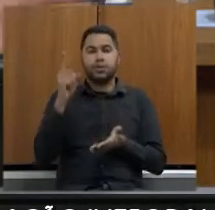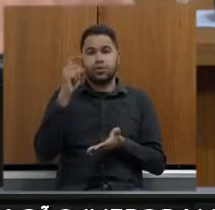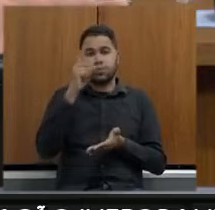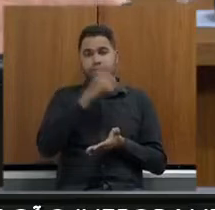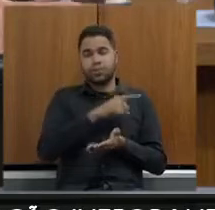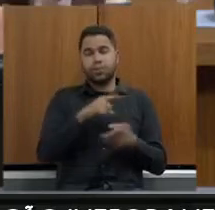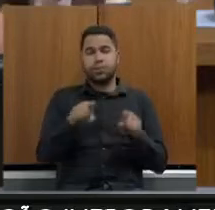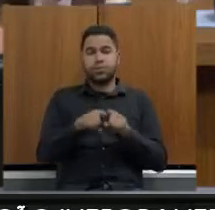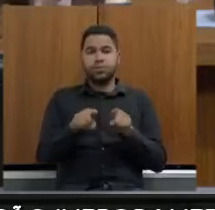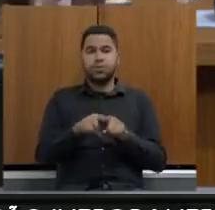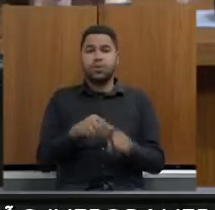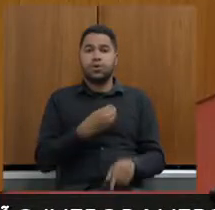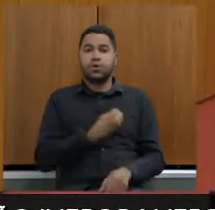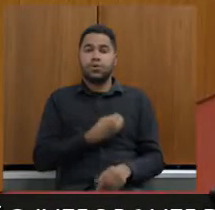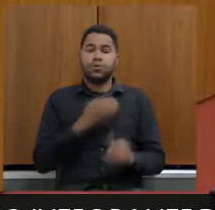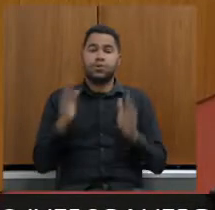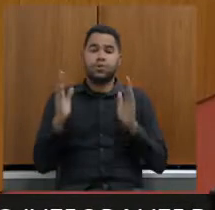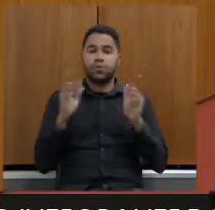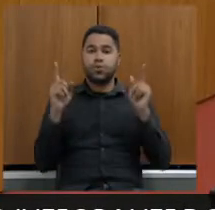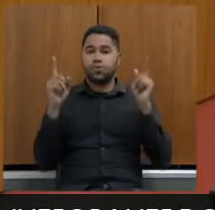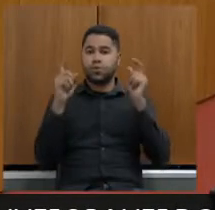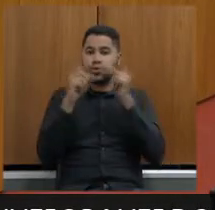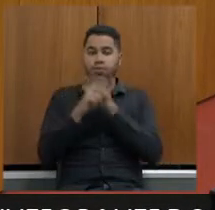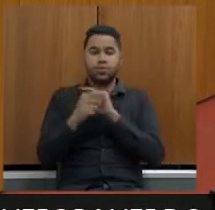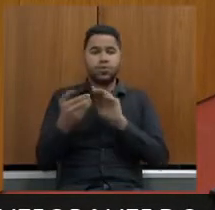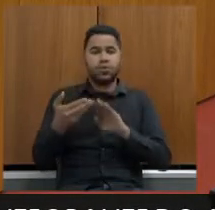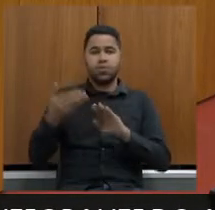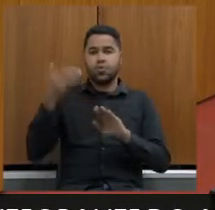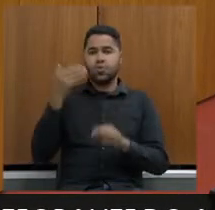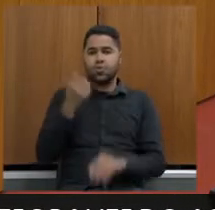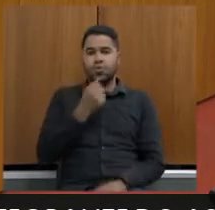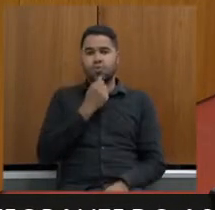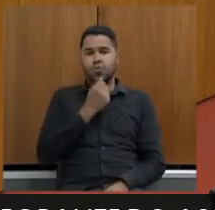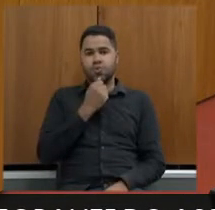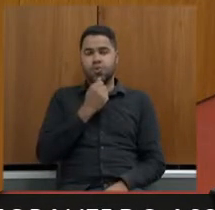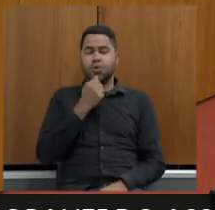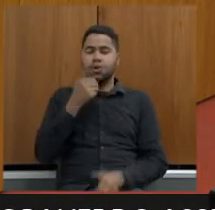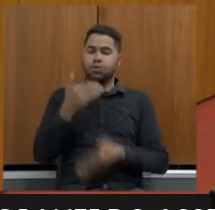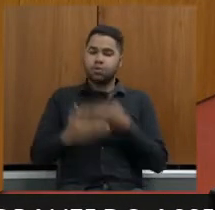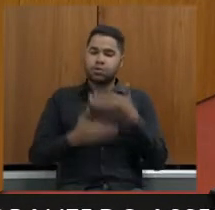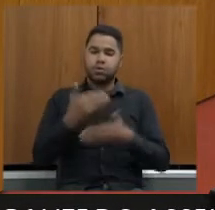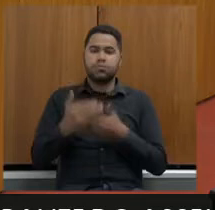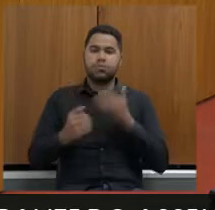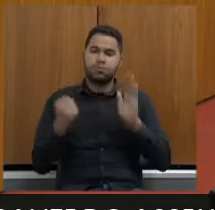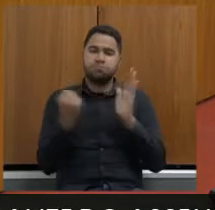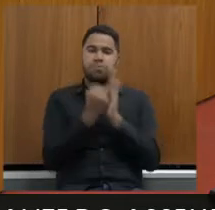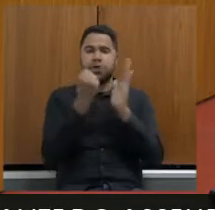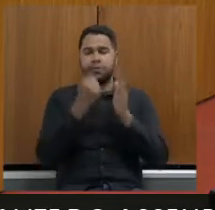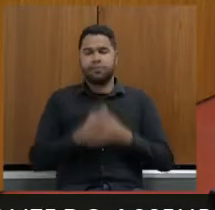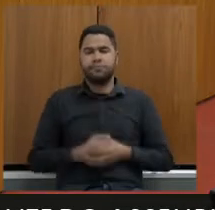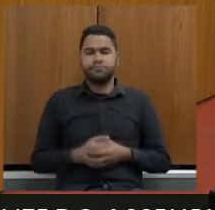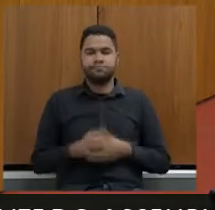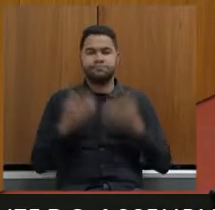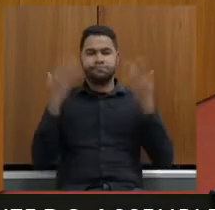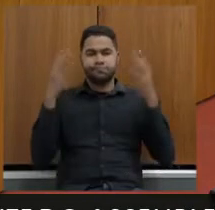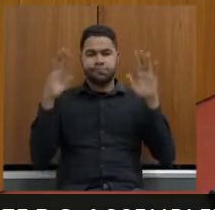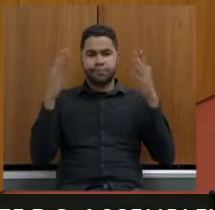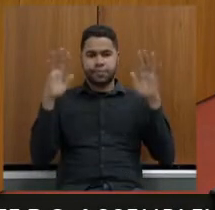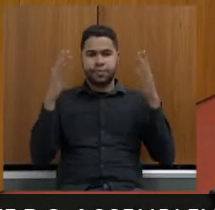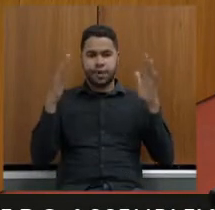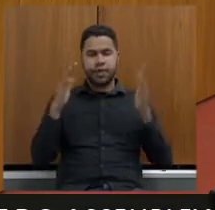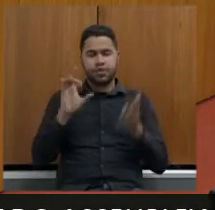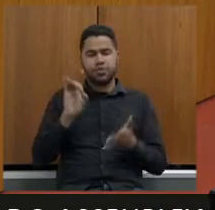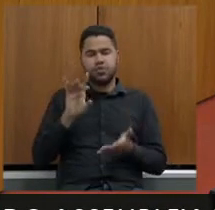e que estamos vivendo momentos tão difíceis que nunca antes havíamos vivido e o desempenho tem sido marcante parabéns só quero